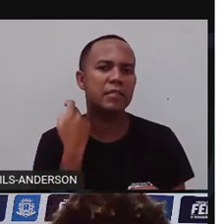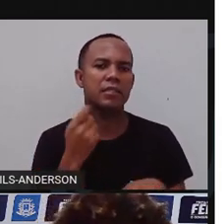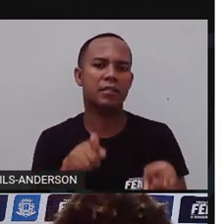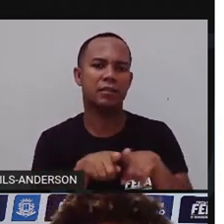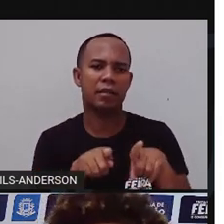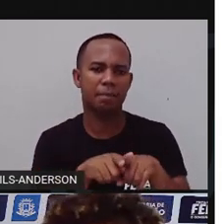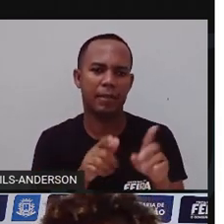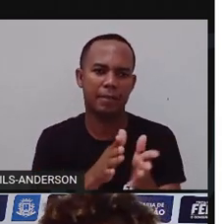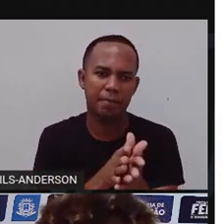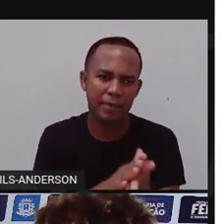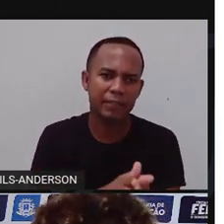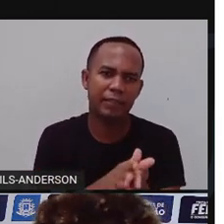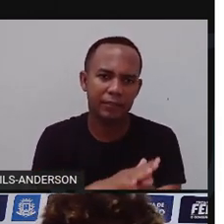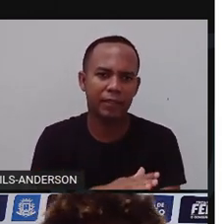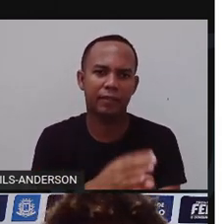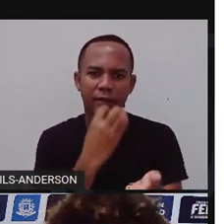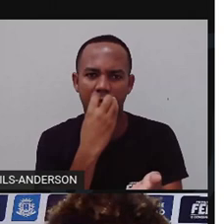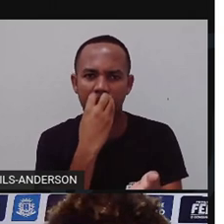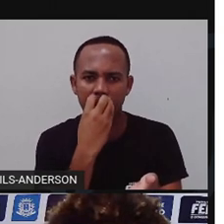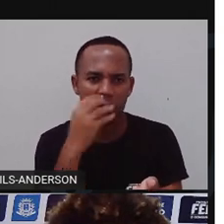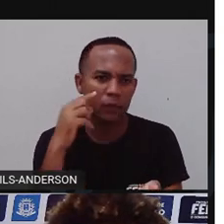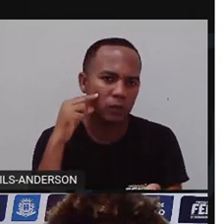Olha. Jardins.